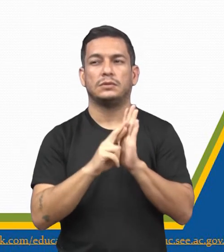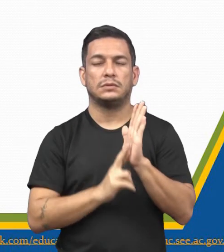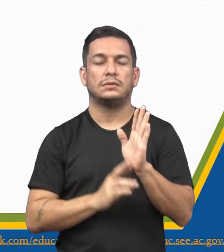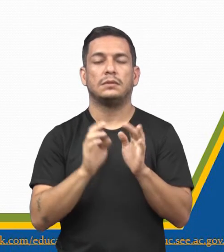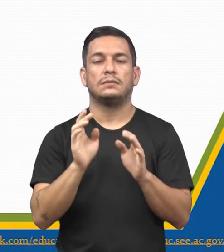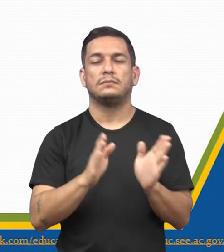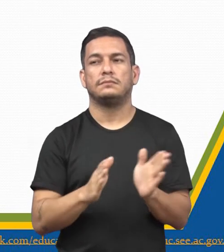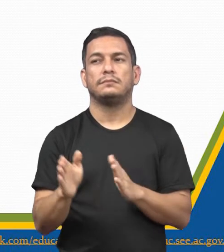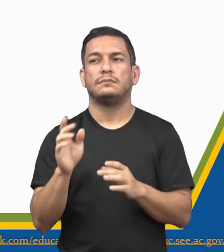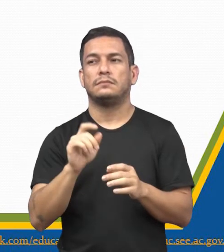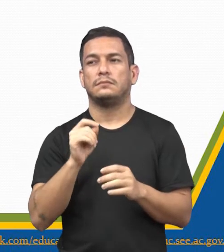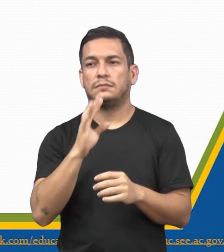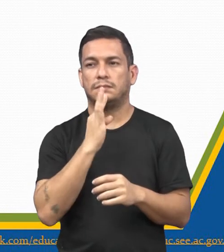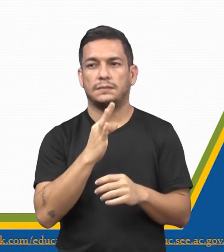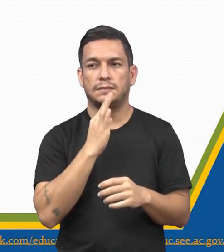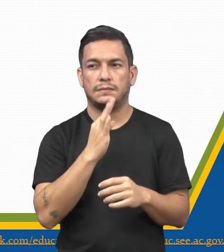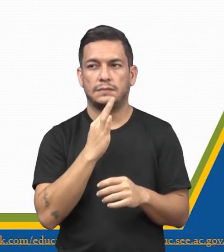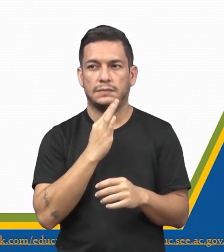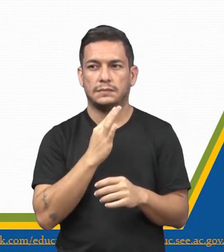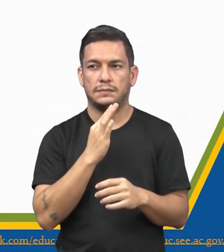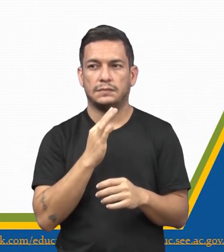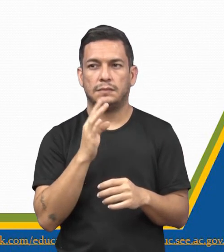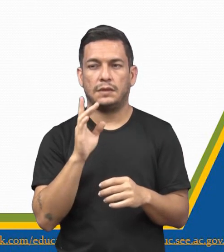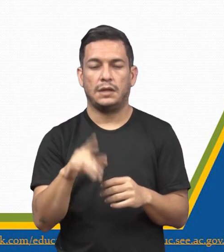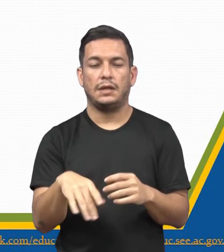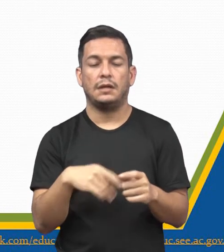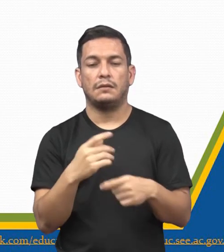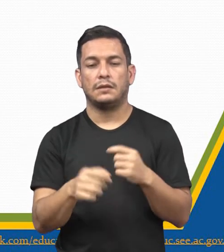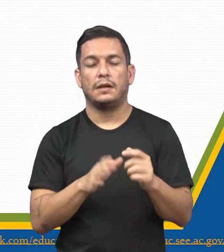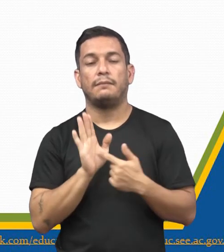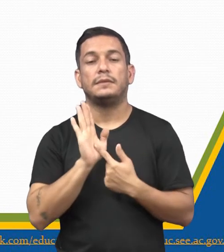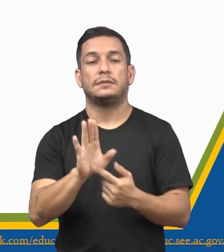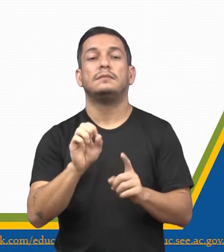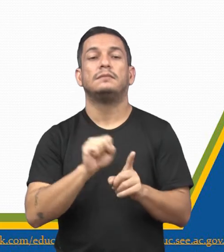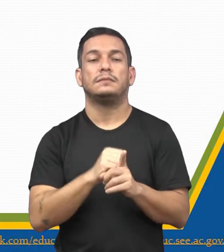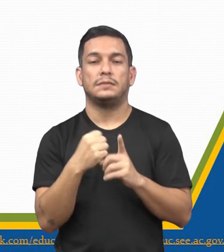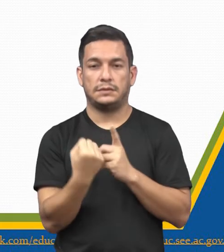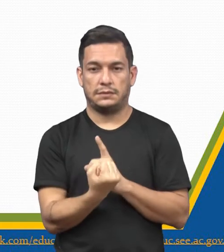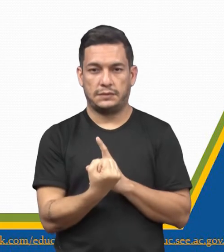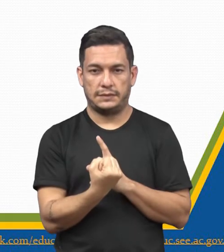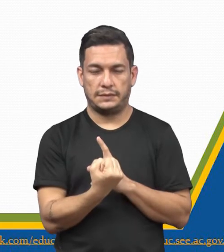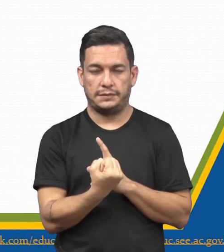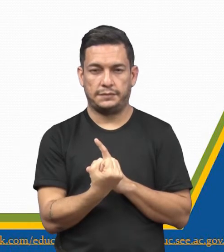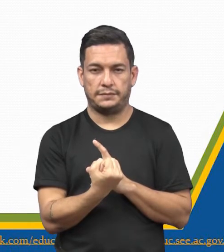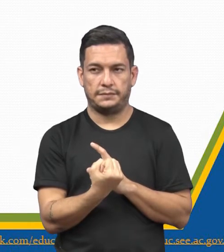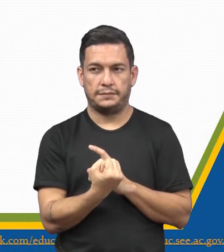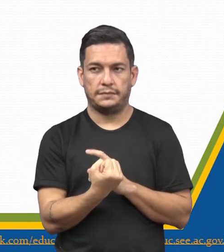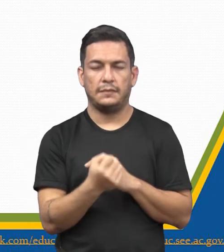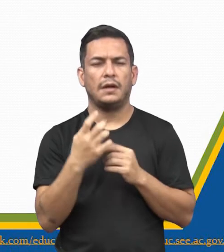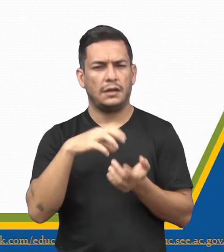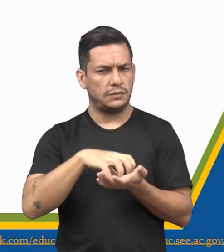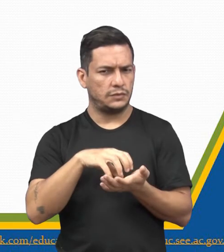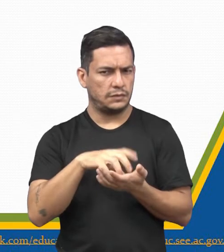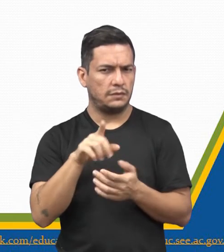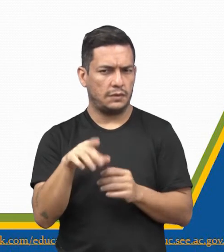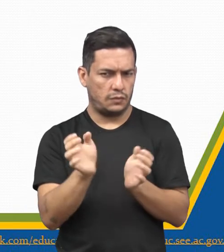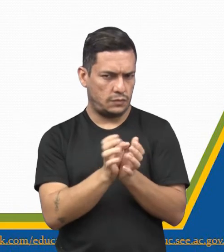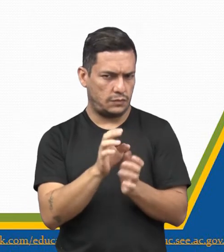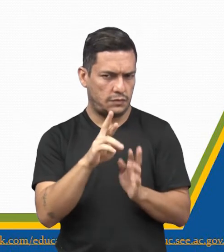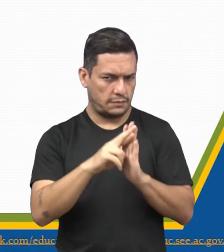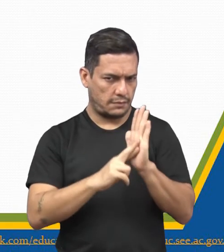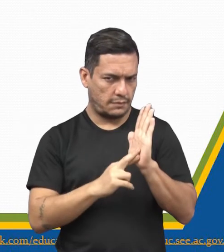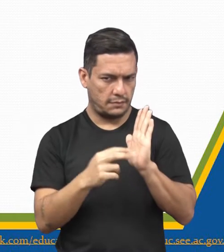regras e procedimentos reconhecidos e sancionados pela sociedade. A instituição é um conjunto de